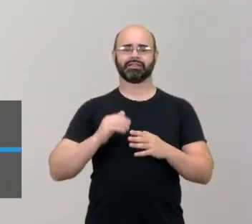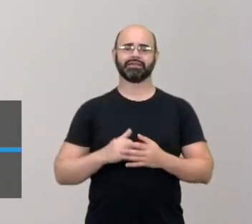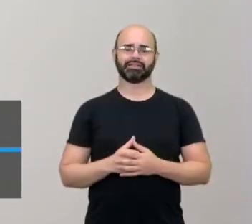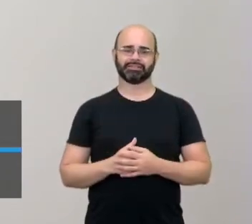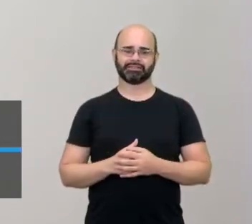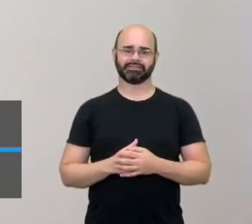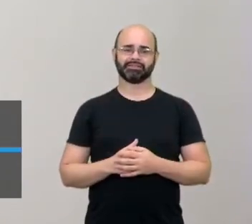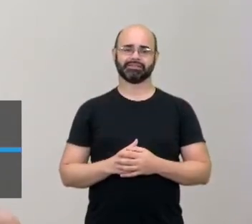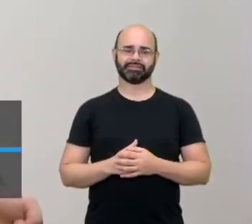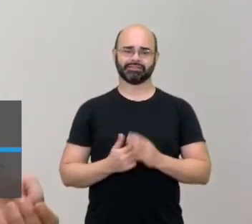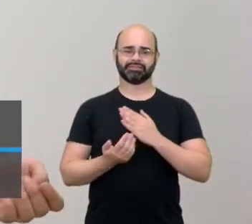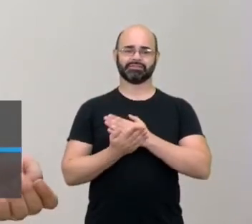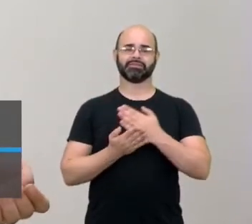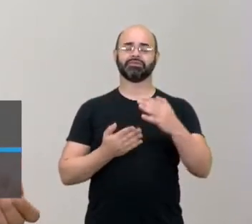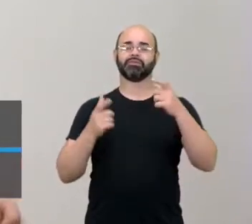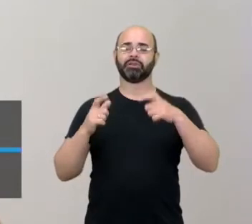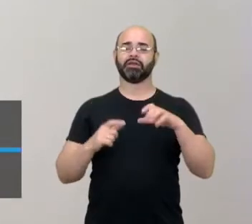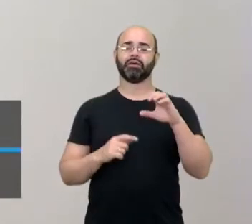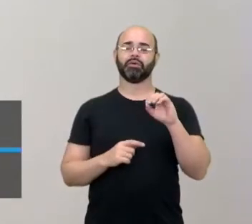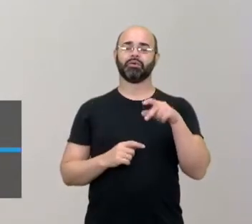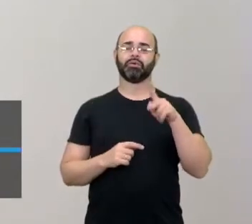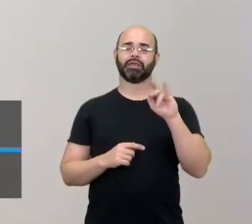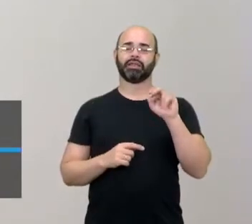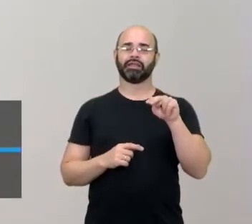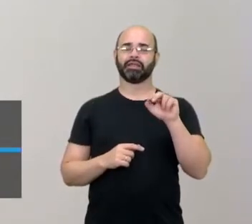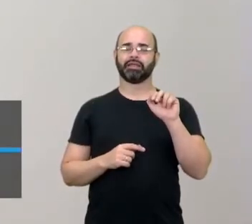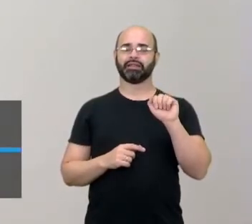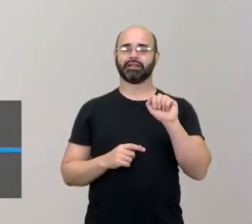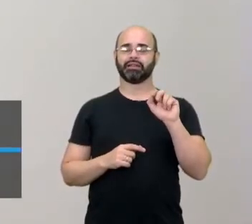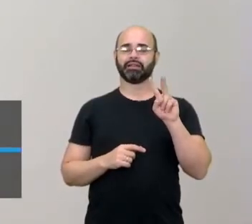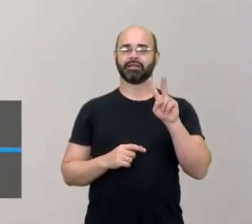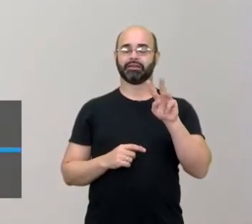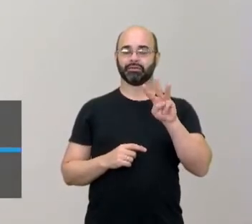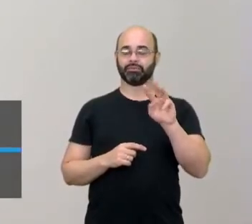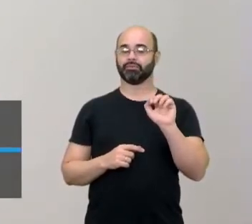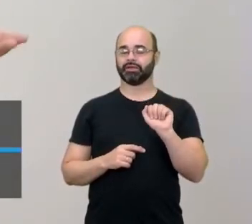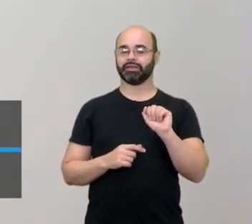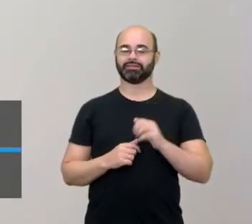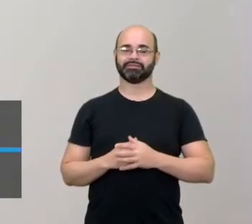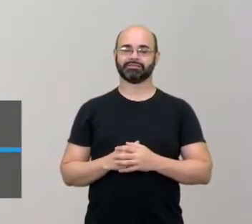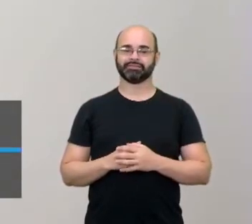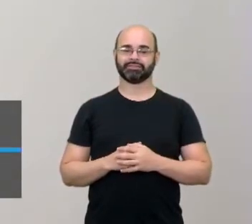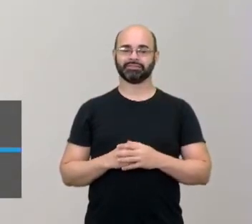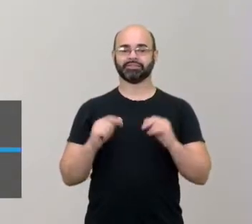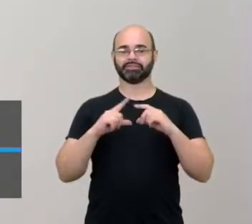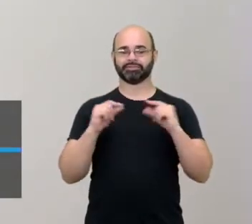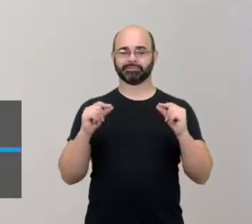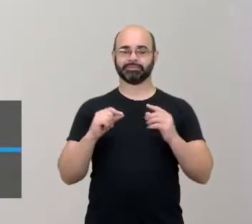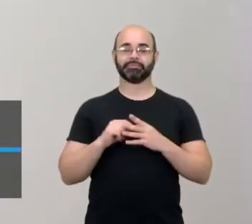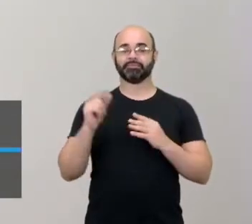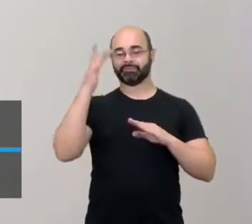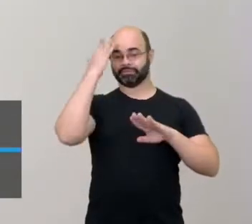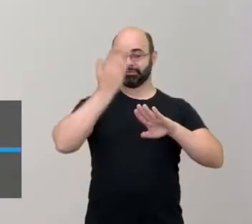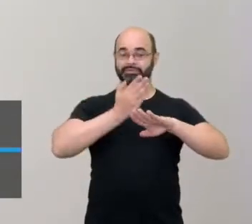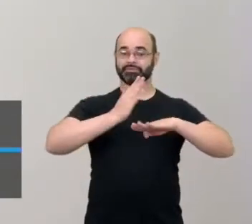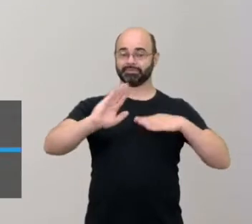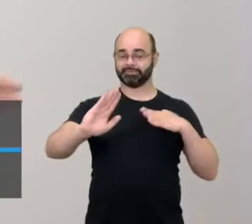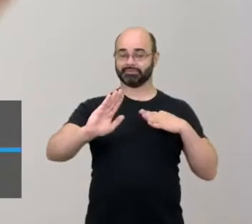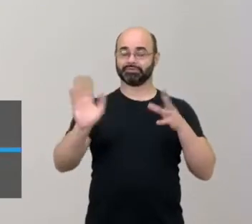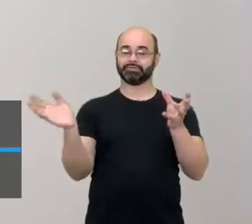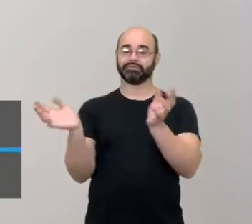E começou em Okinawa, não começou no Japão. E daí o pessoal do Karatê Shotokan